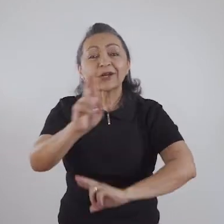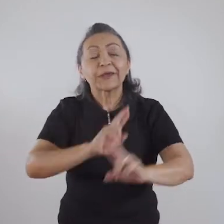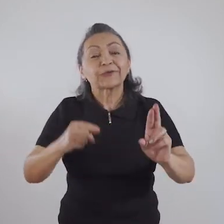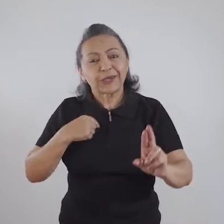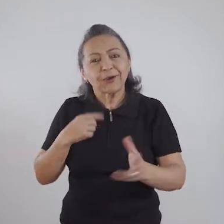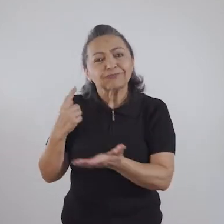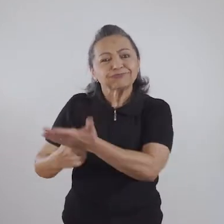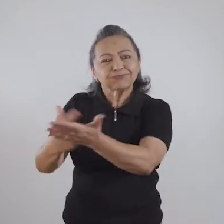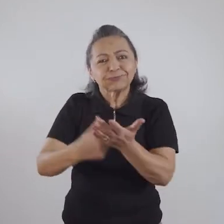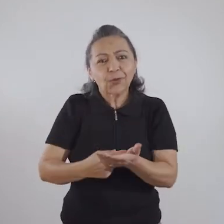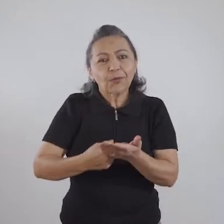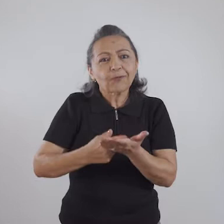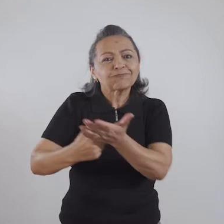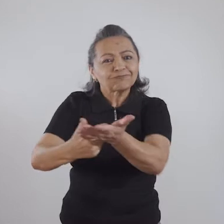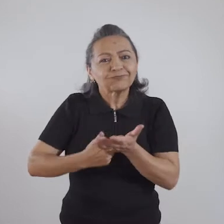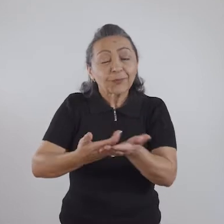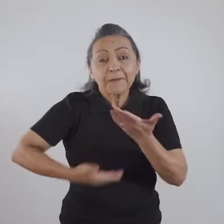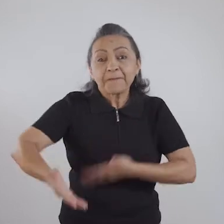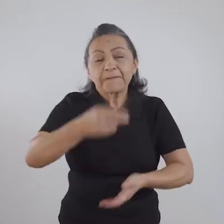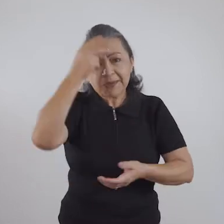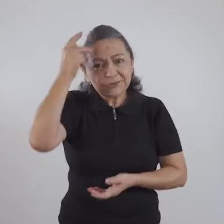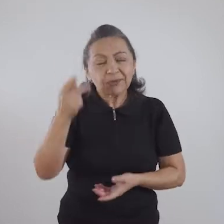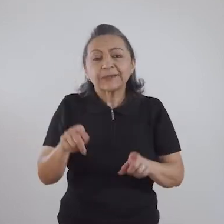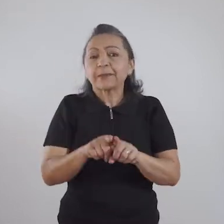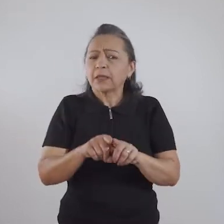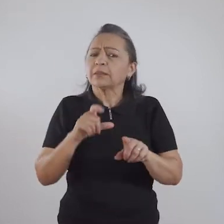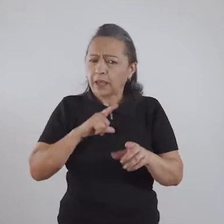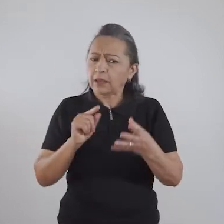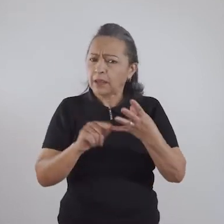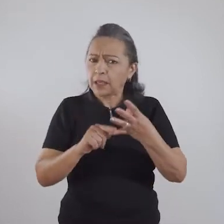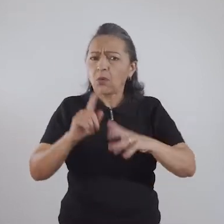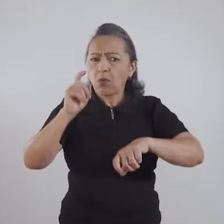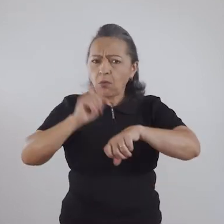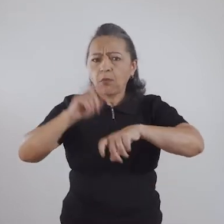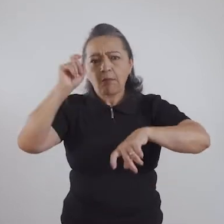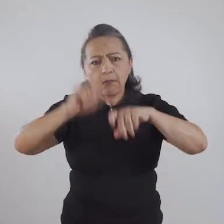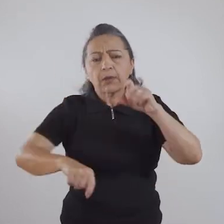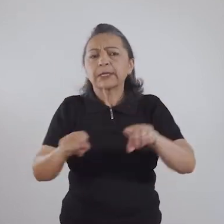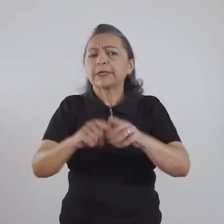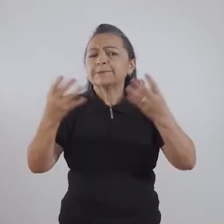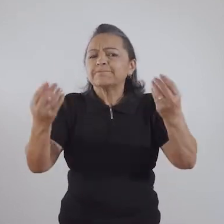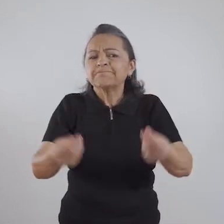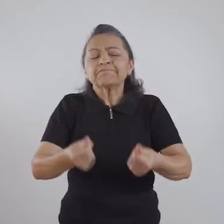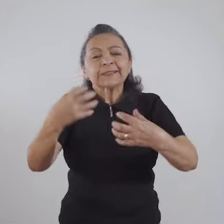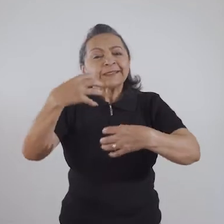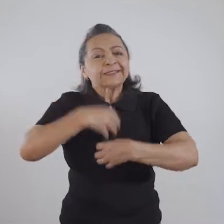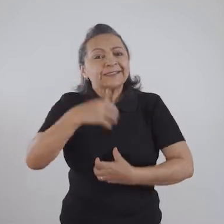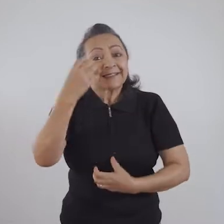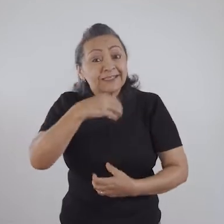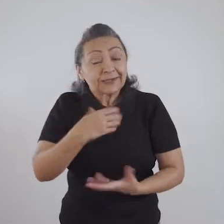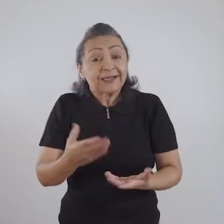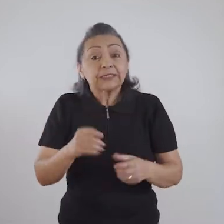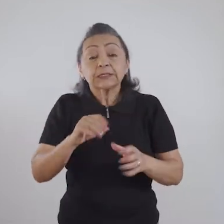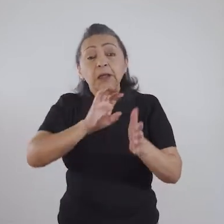com outras pessoas, ela fala, sim, também do ato sexual, ela fala de sensualidade. E esses são conceitos